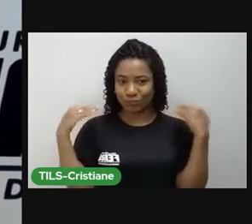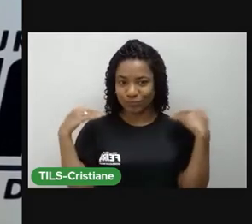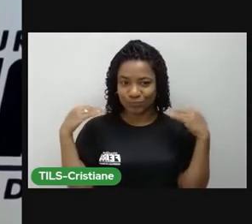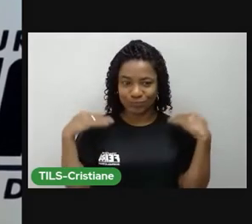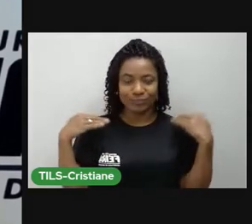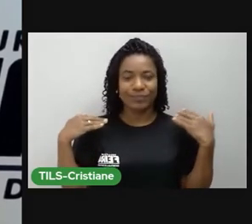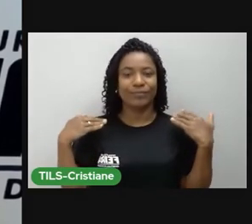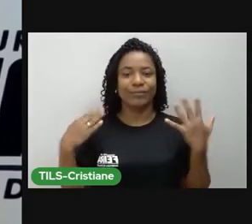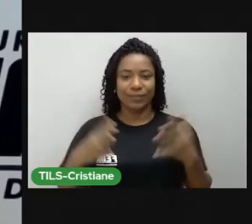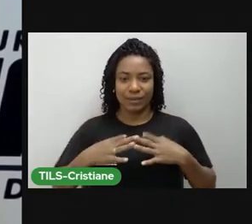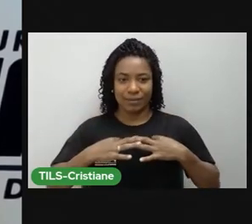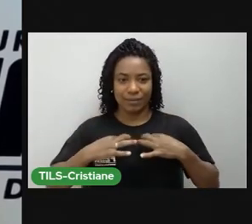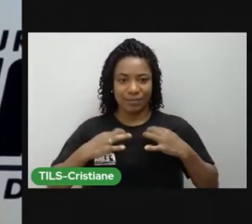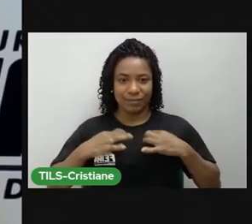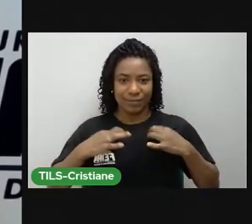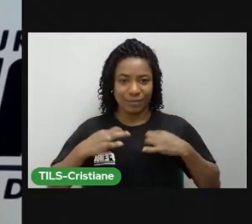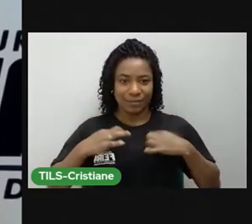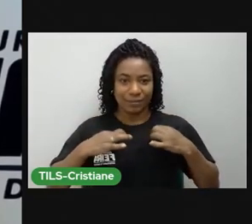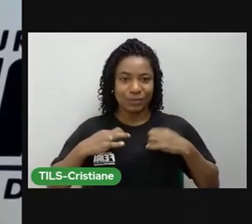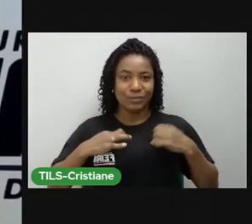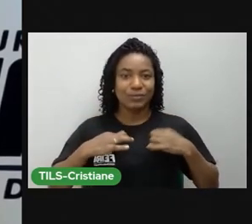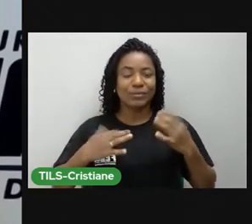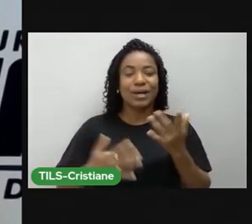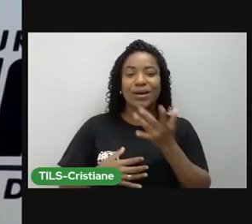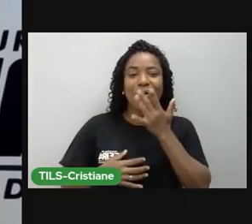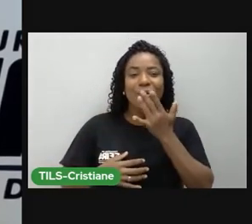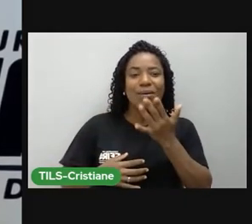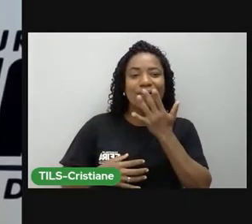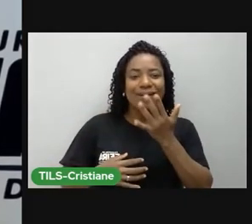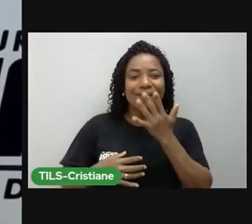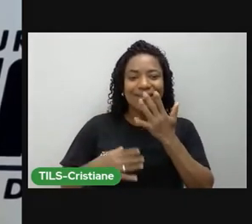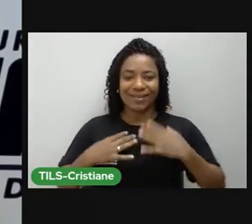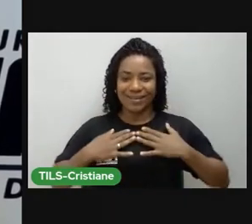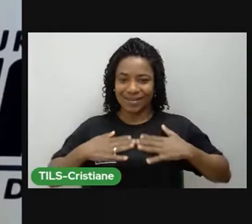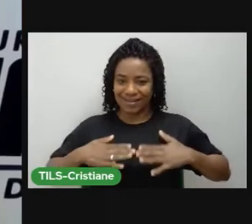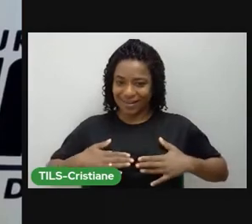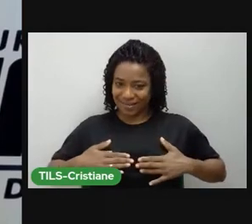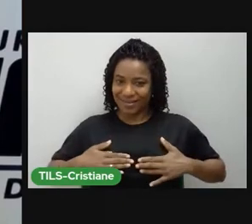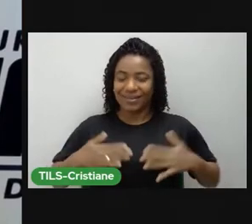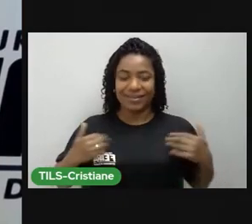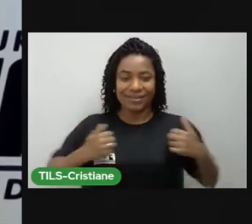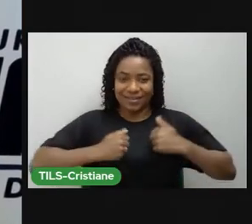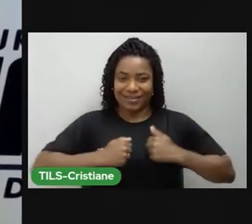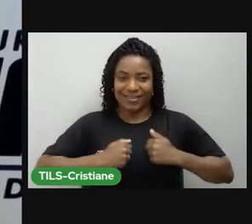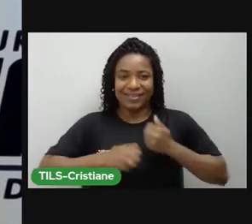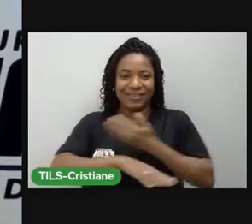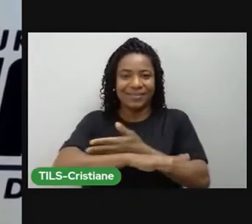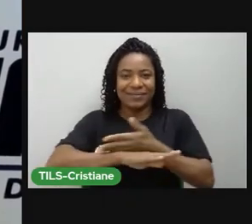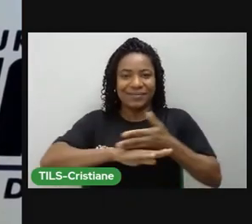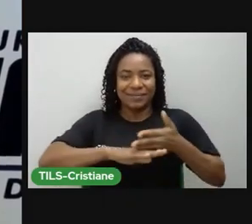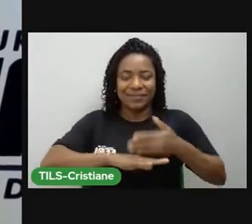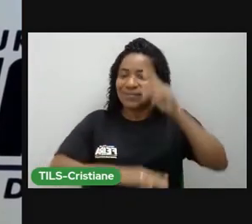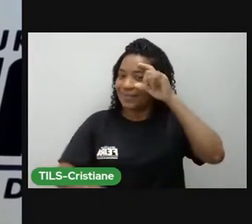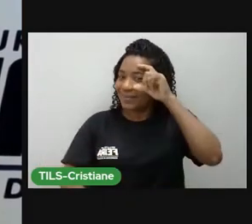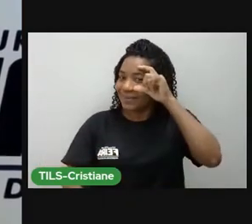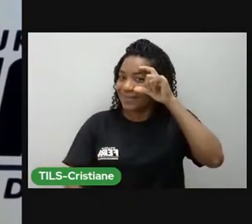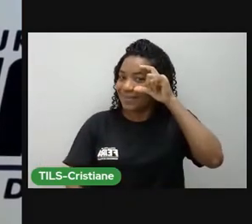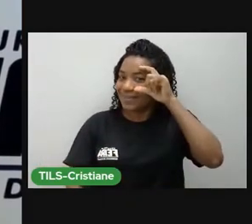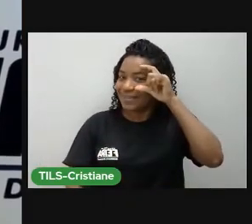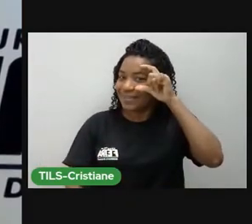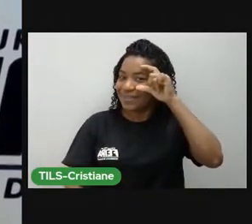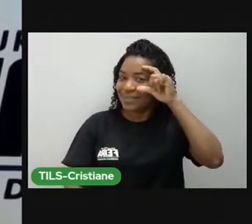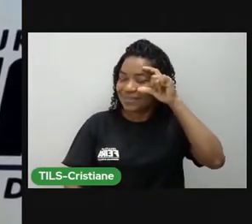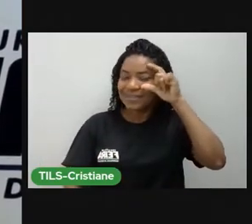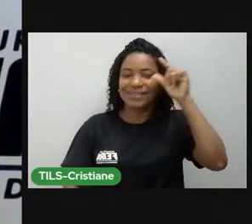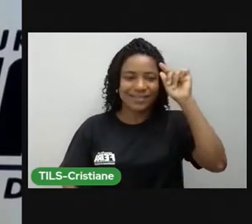trajando uma blusa salmão com jaleco branco, né, eu uso óculos, atrás de mim tem o logo da